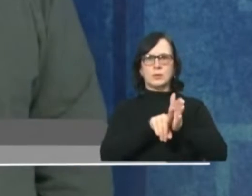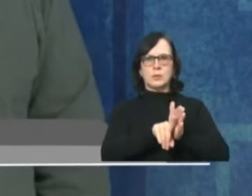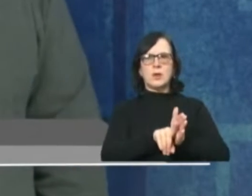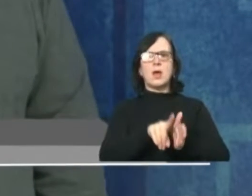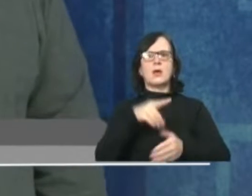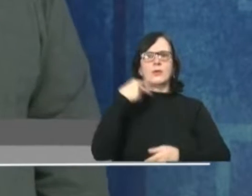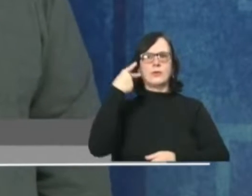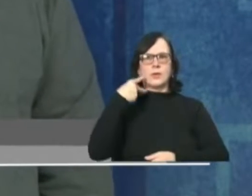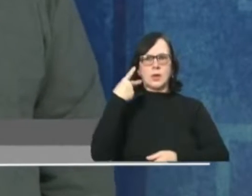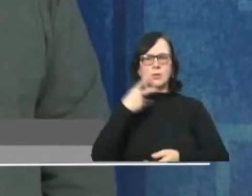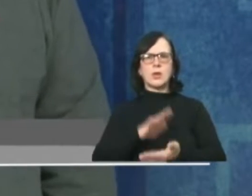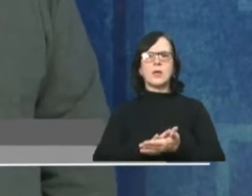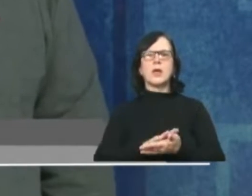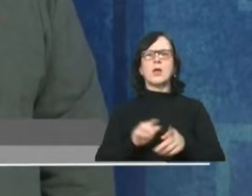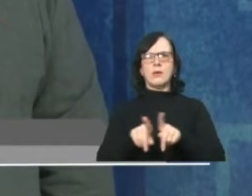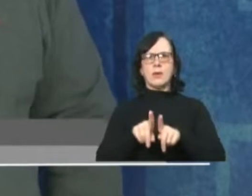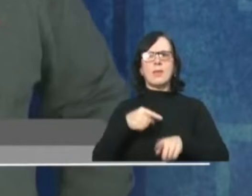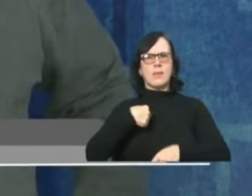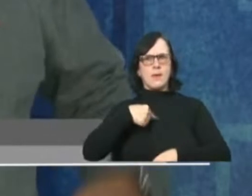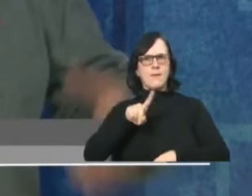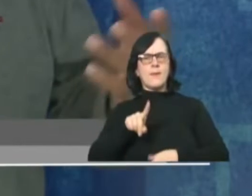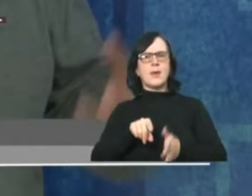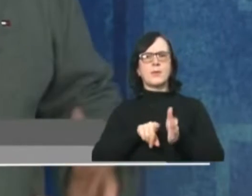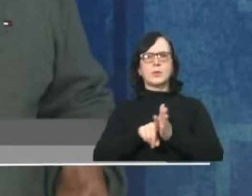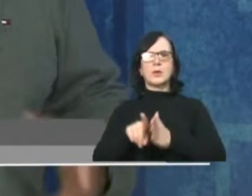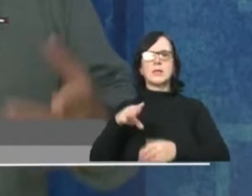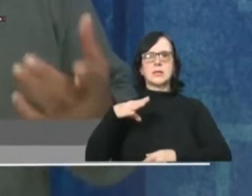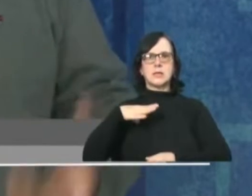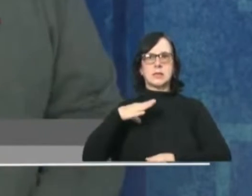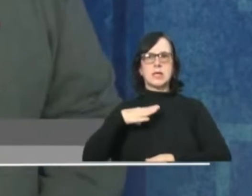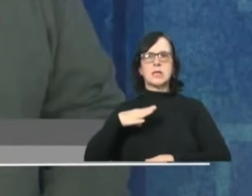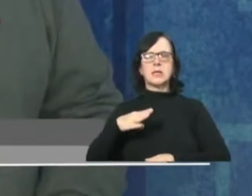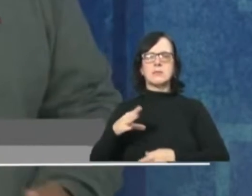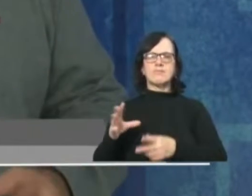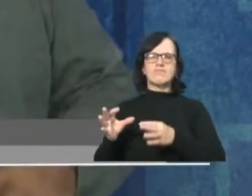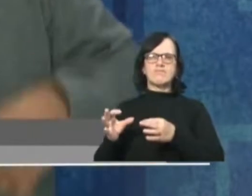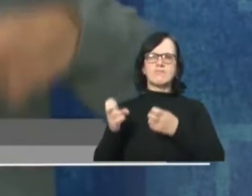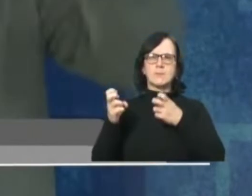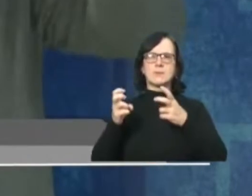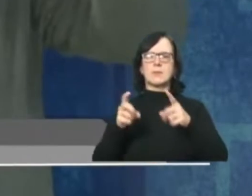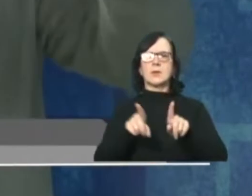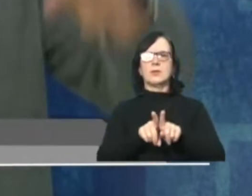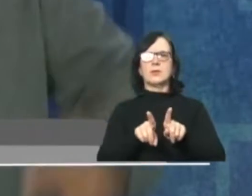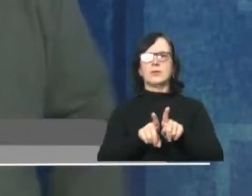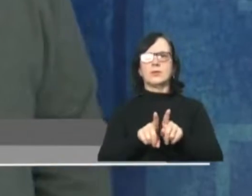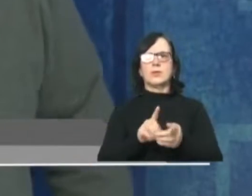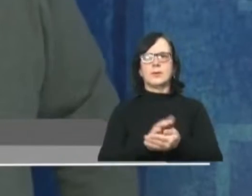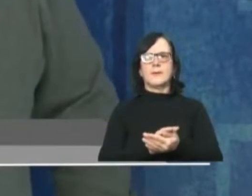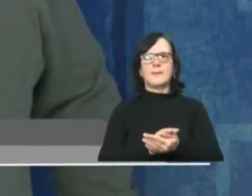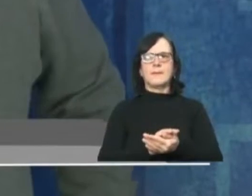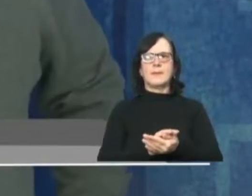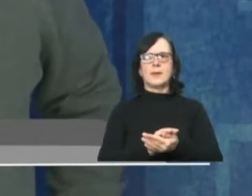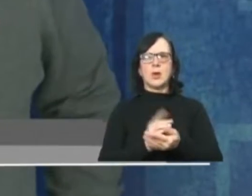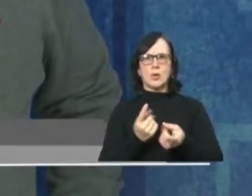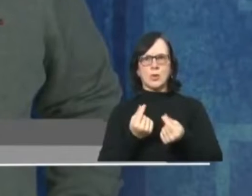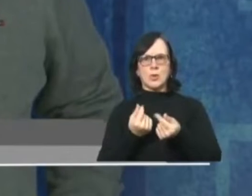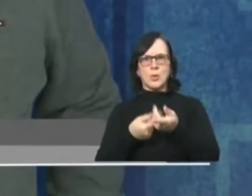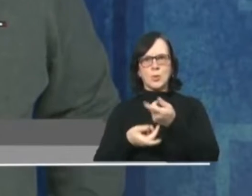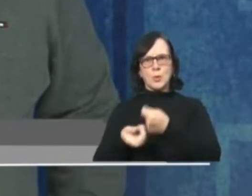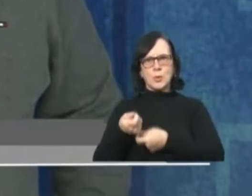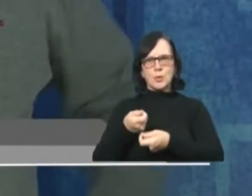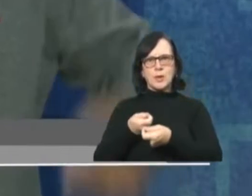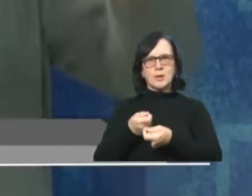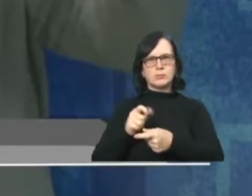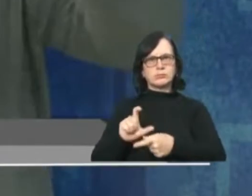vereadores, eu mesmo coloquei a nossa cidade sempre vista dessa forma. Com uma arrecadação